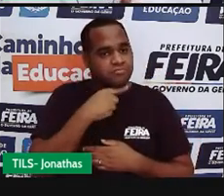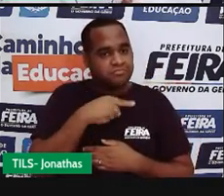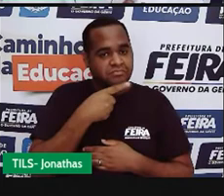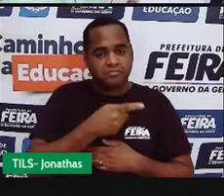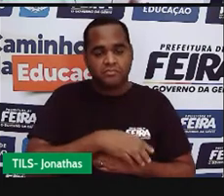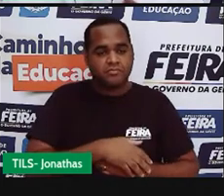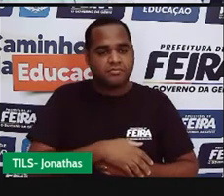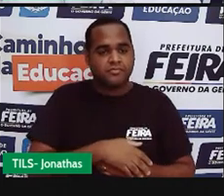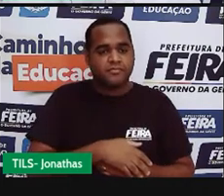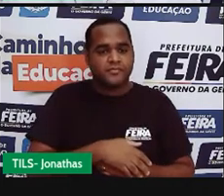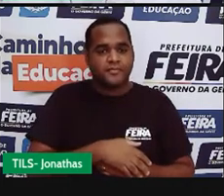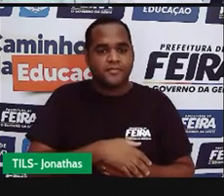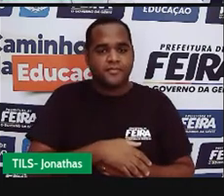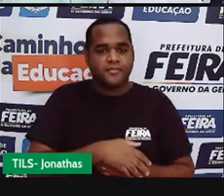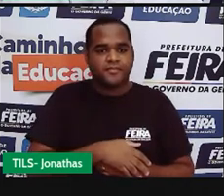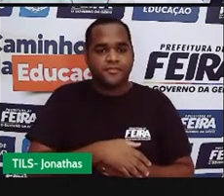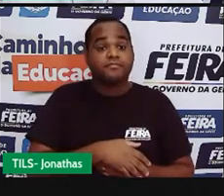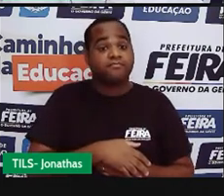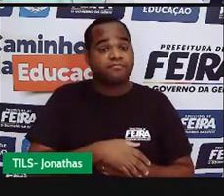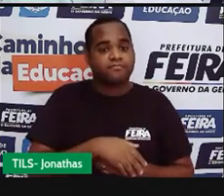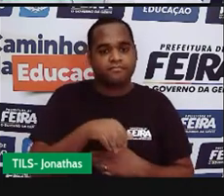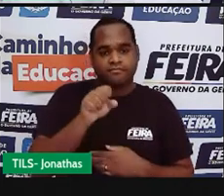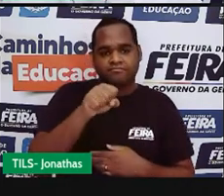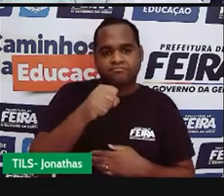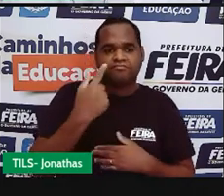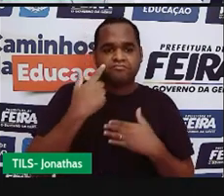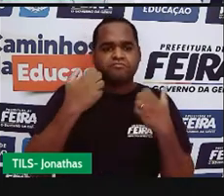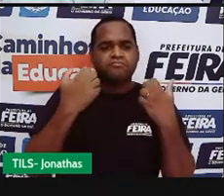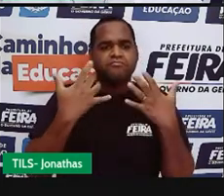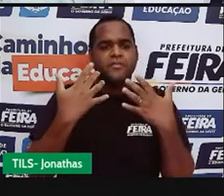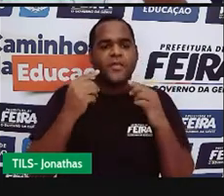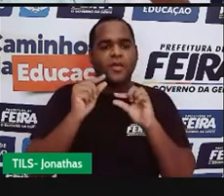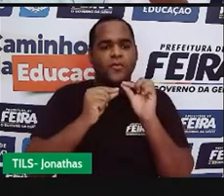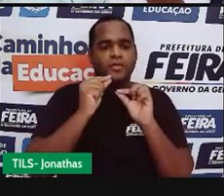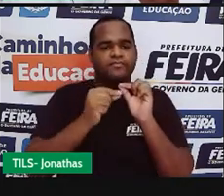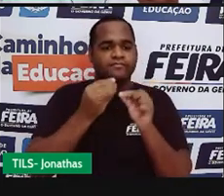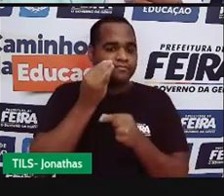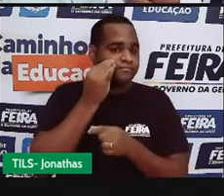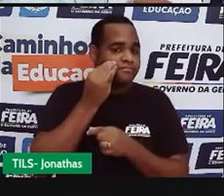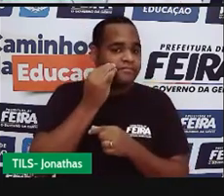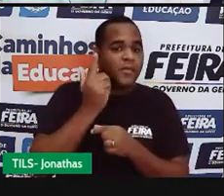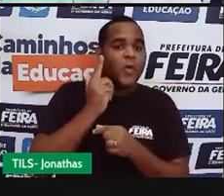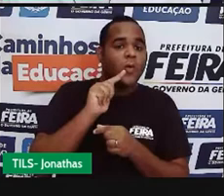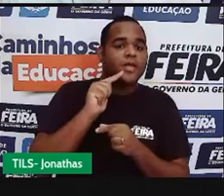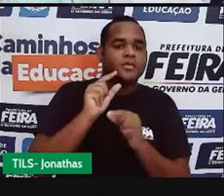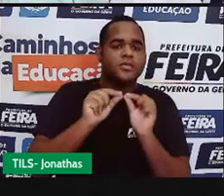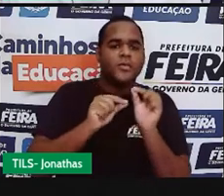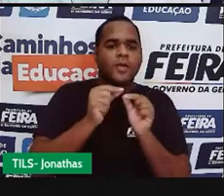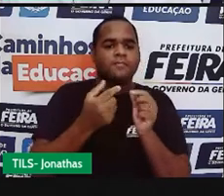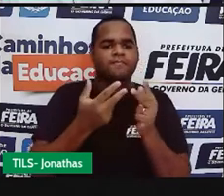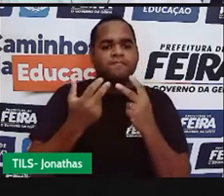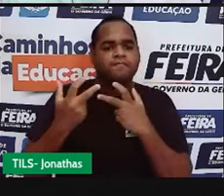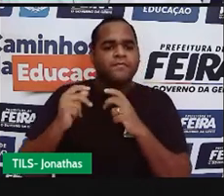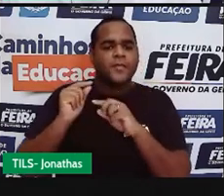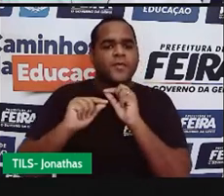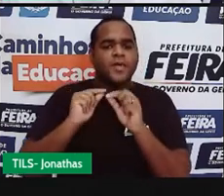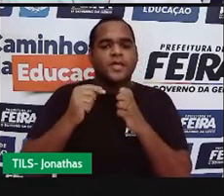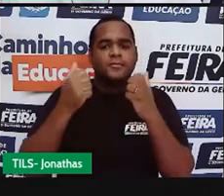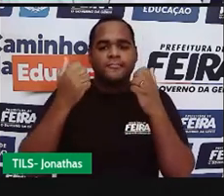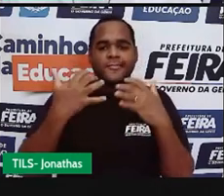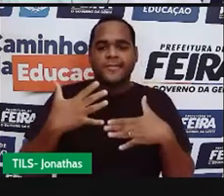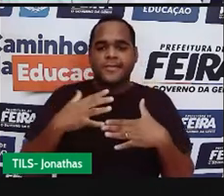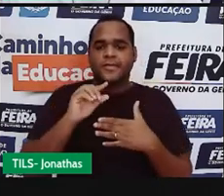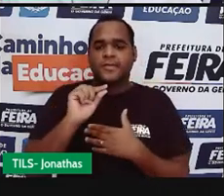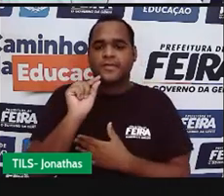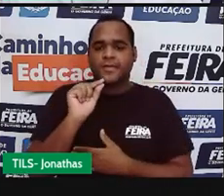Não dá para fazer, tá? Então, que é que a gente consegue perceber? Que nesse caso aqui,